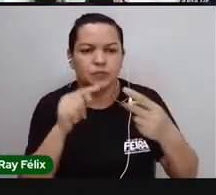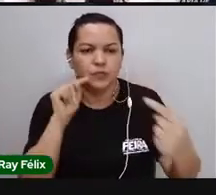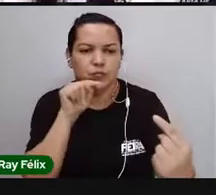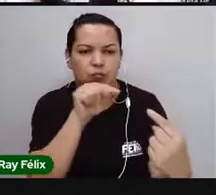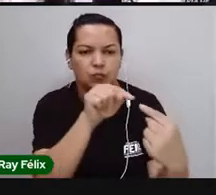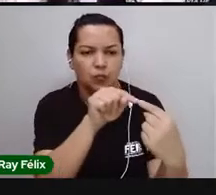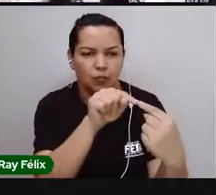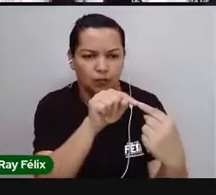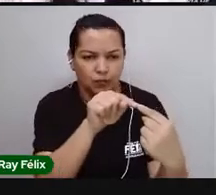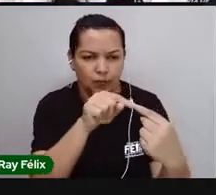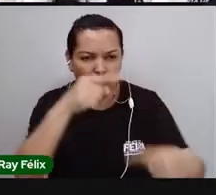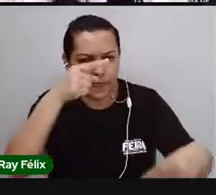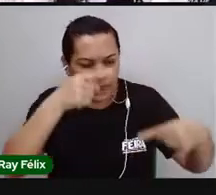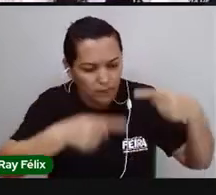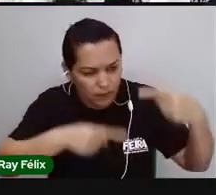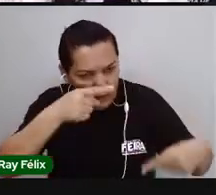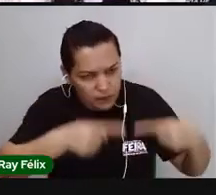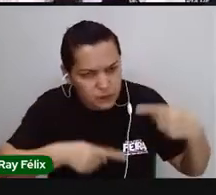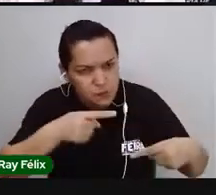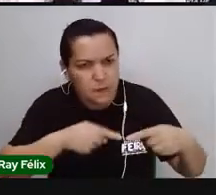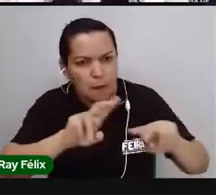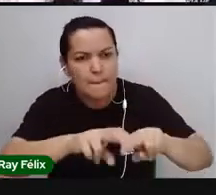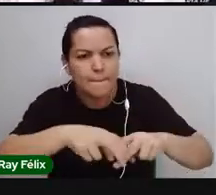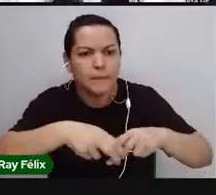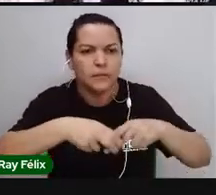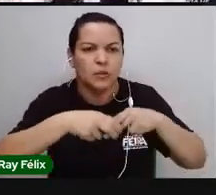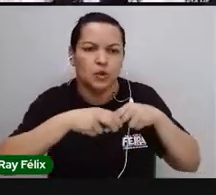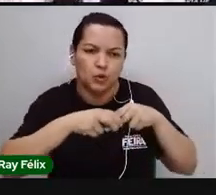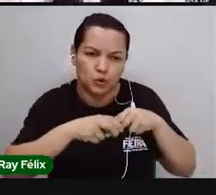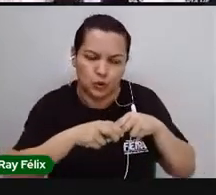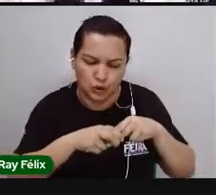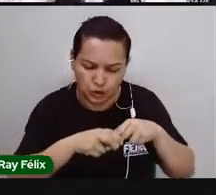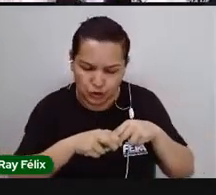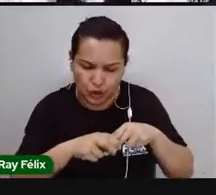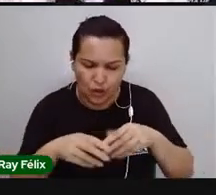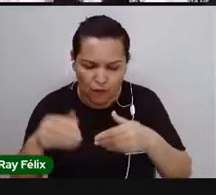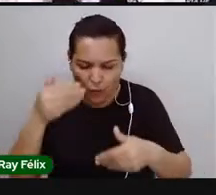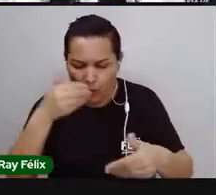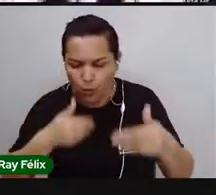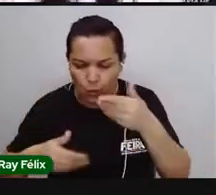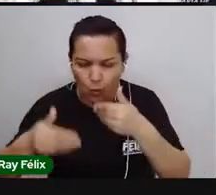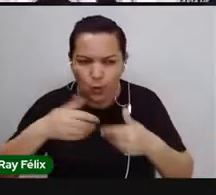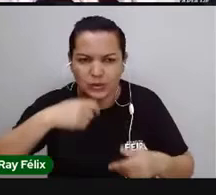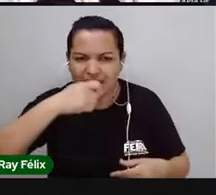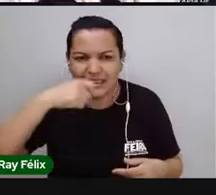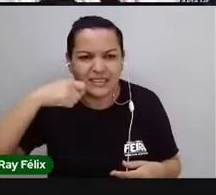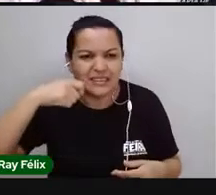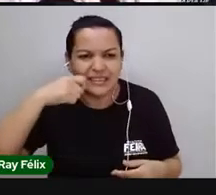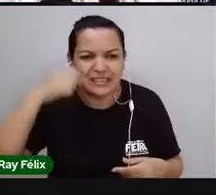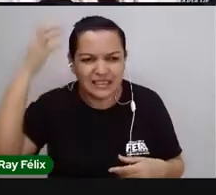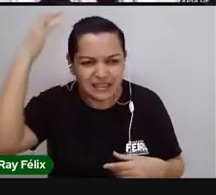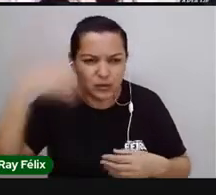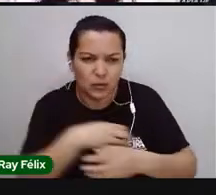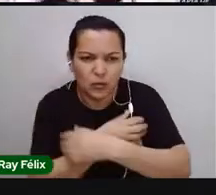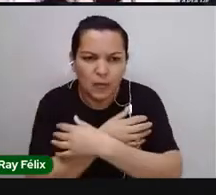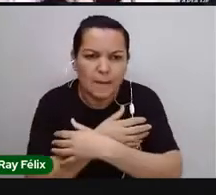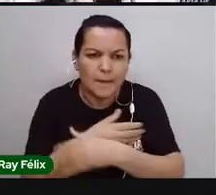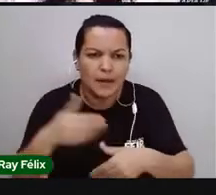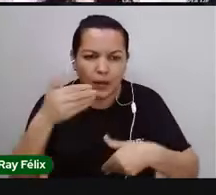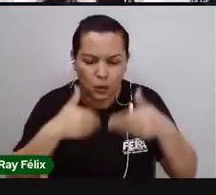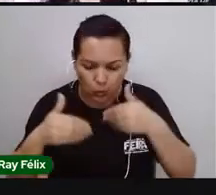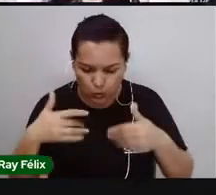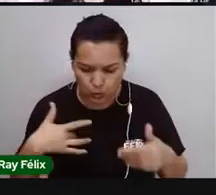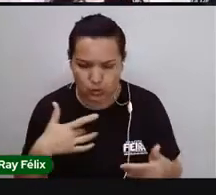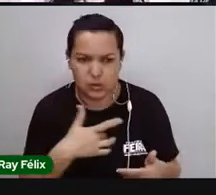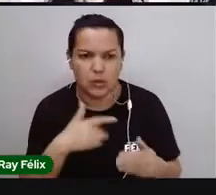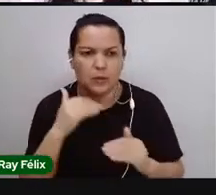discutir os motivos pelos quais os hábitos de higiene do corpo são necessários para a manutenção da saúde.